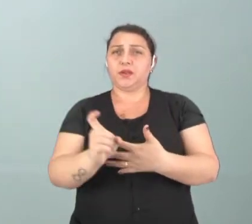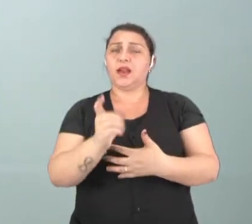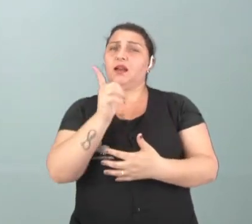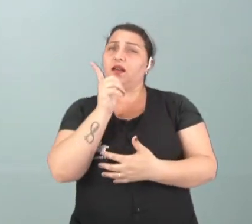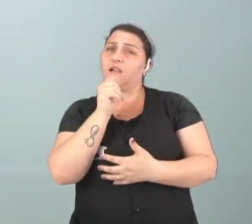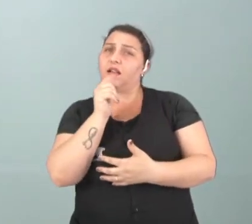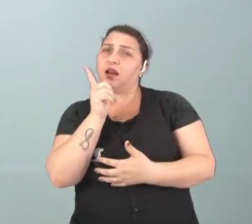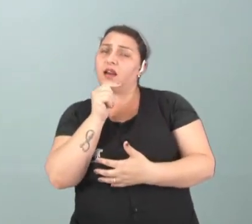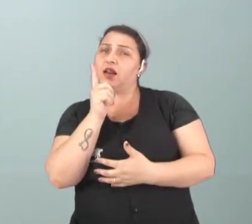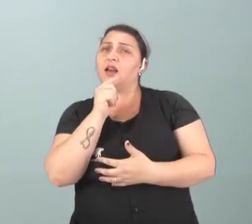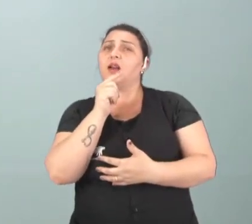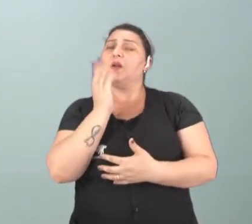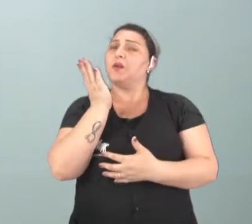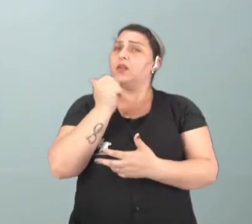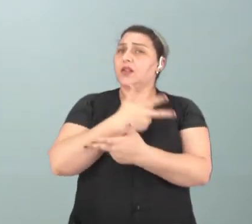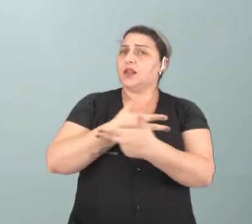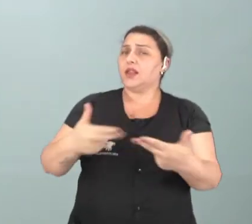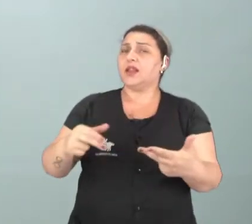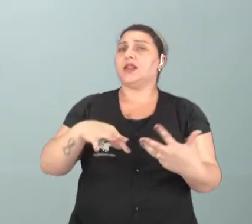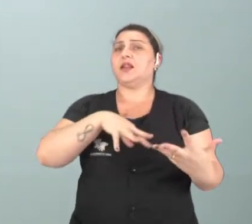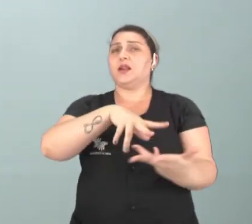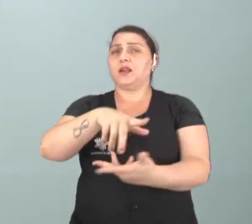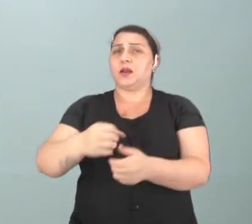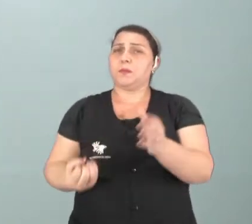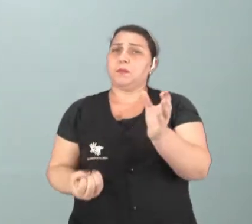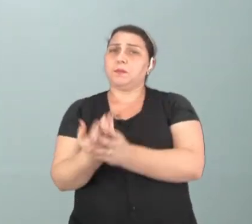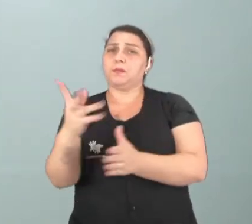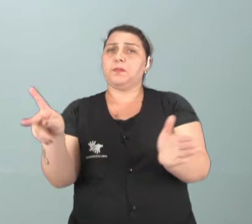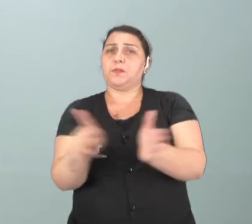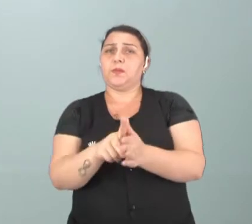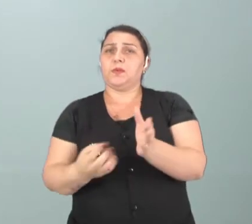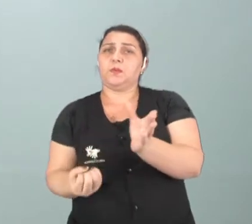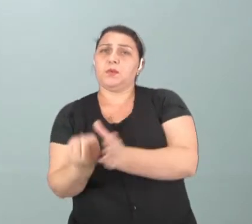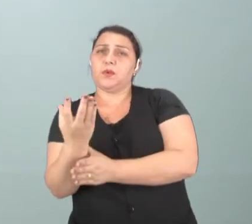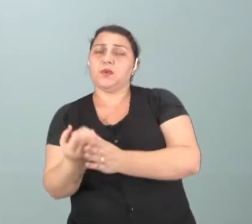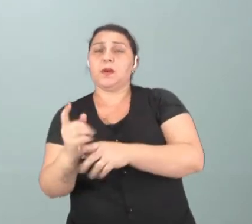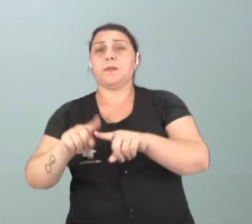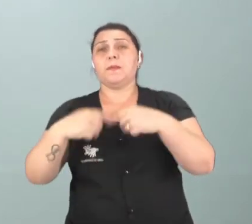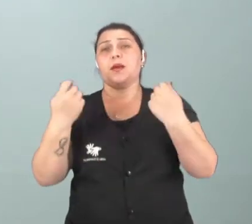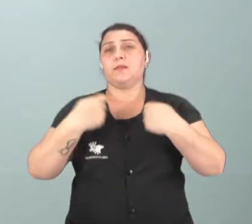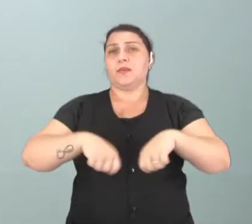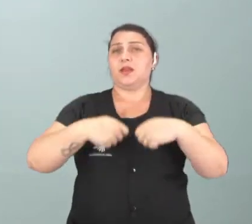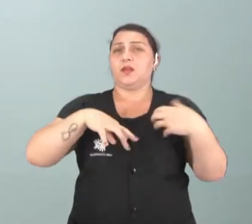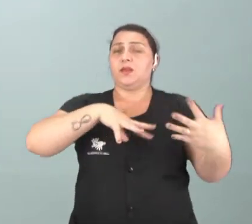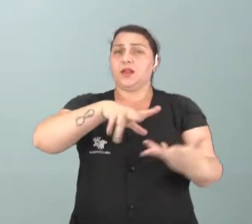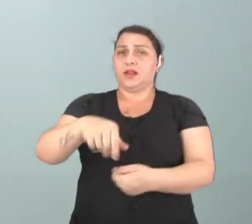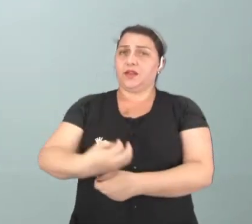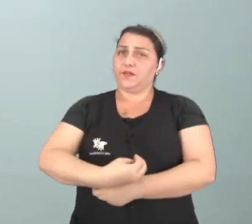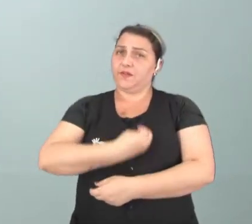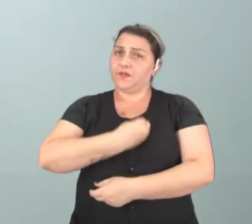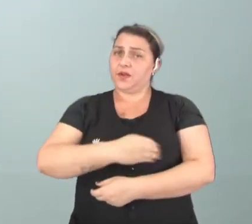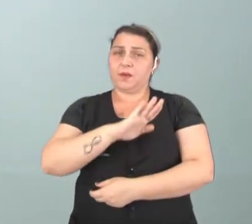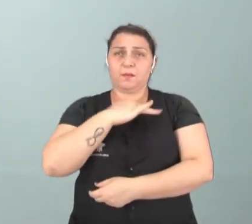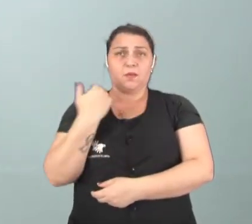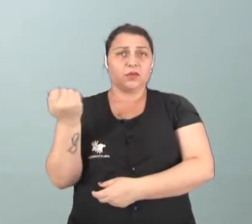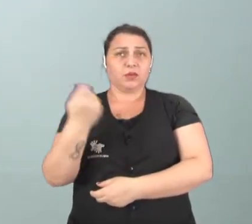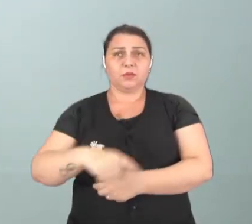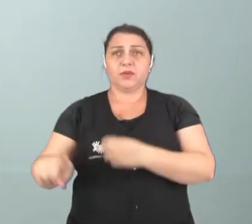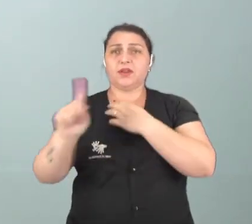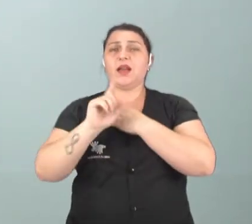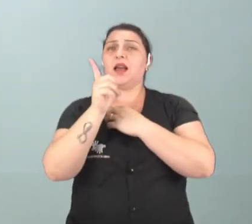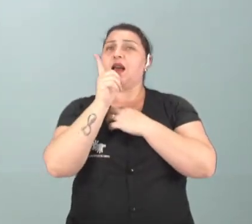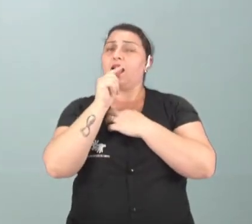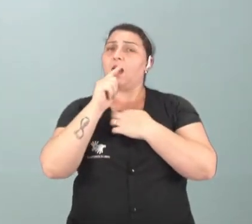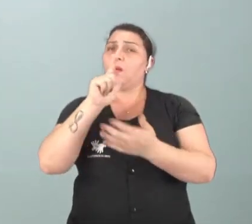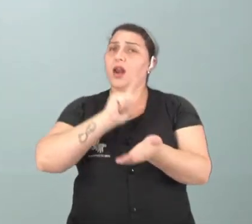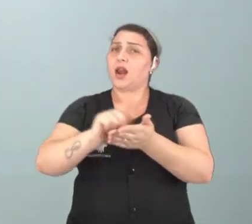água, os alimentos que a Terra própria produz. Só que nós precisamos de uma terra viva, não uma terra morta. Nós precisamos de água